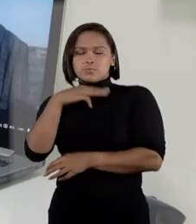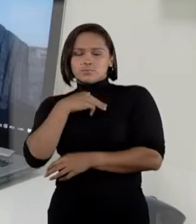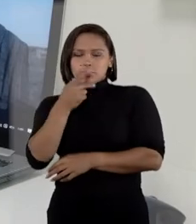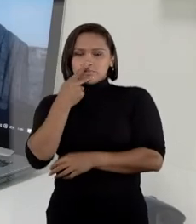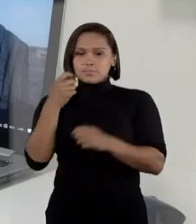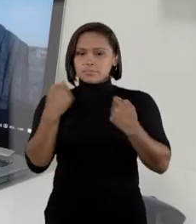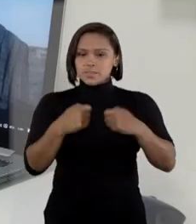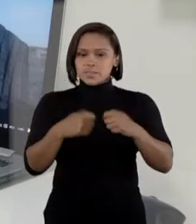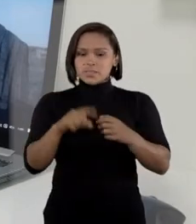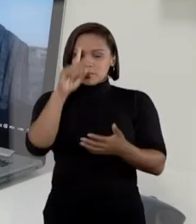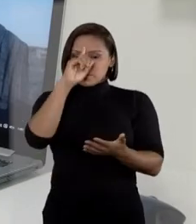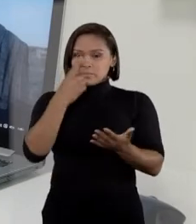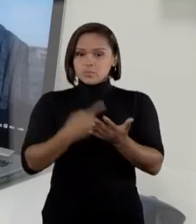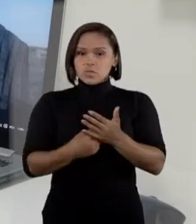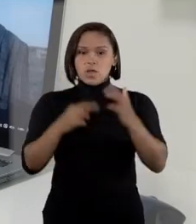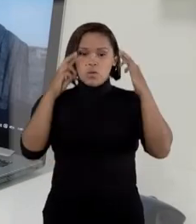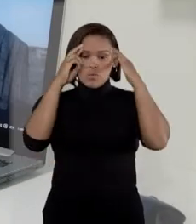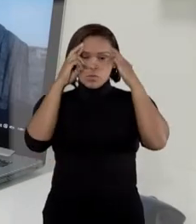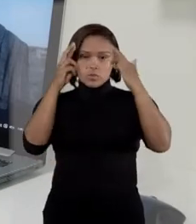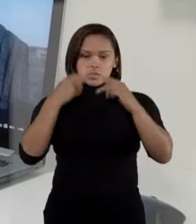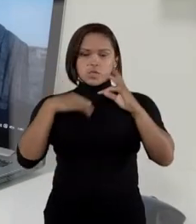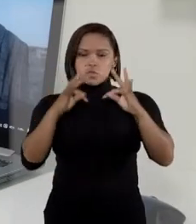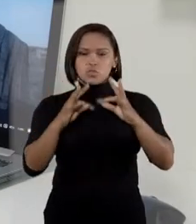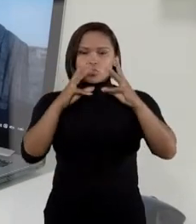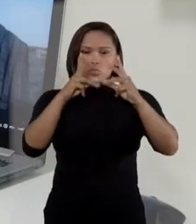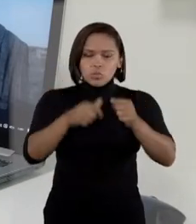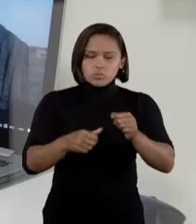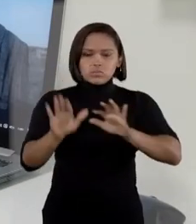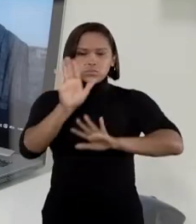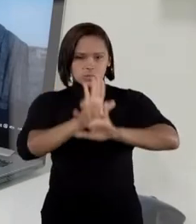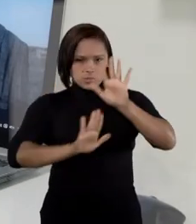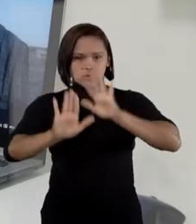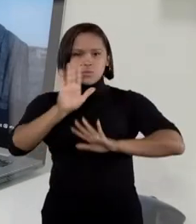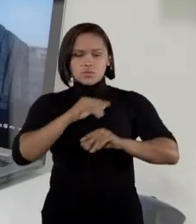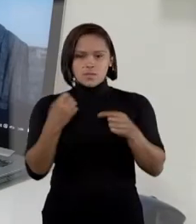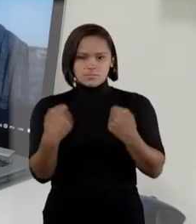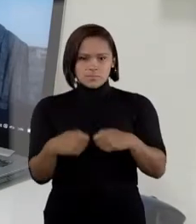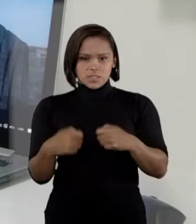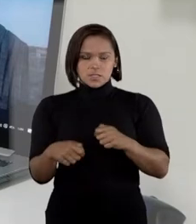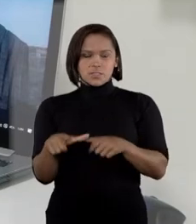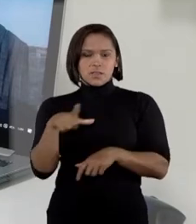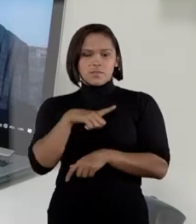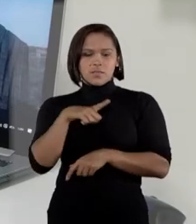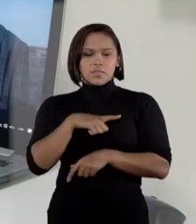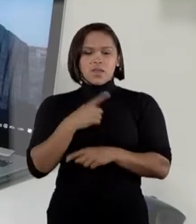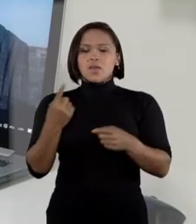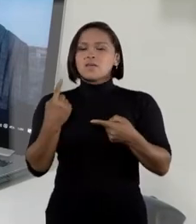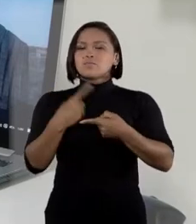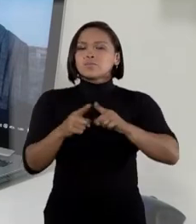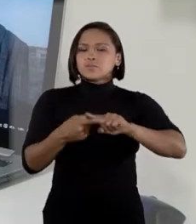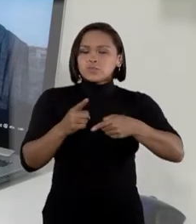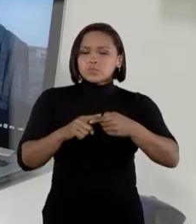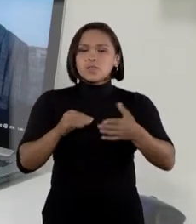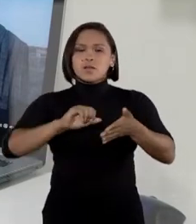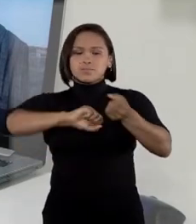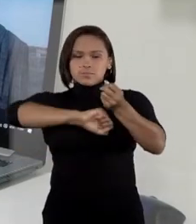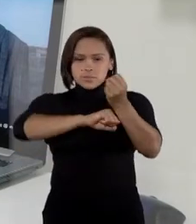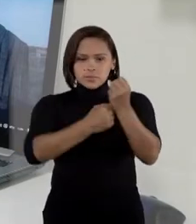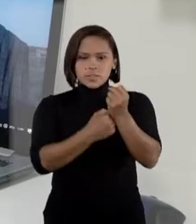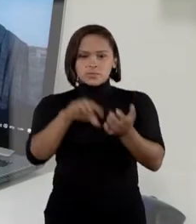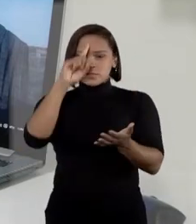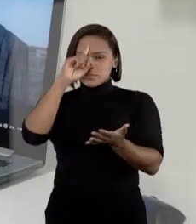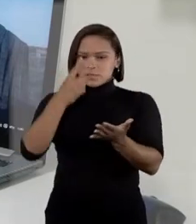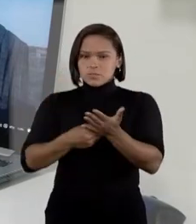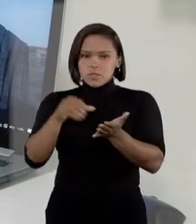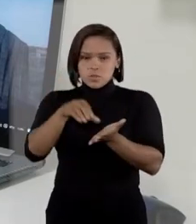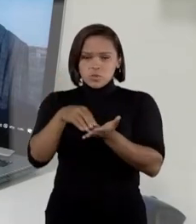uma das autoridades investigadas, todas as medidas cautelares, inclusive a indisponibilidade de bens, foram determinadas pelo